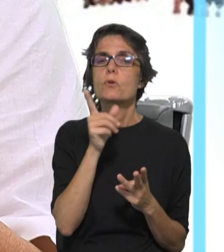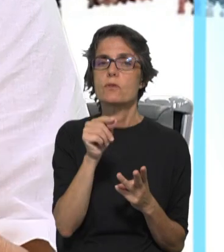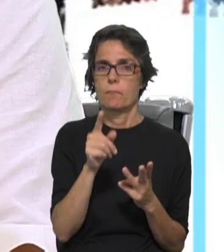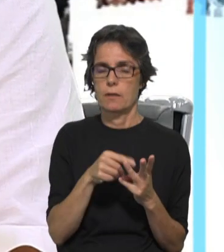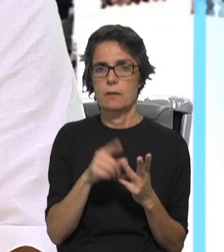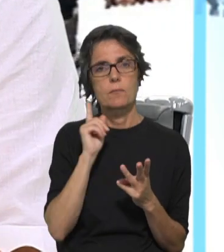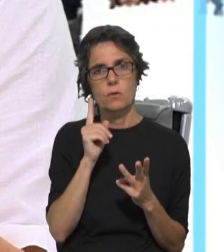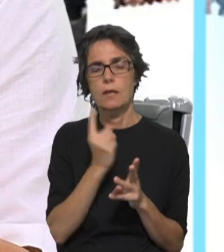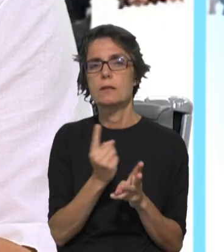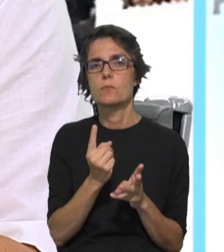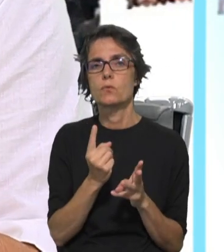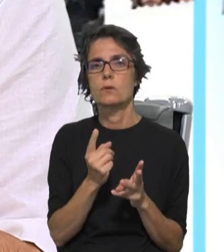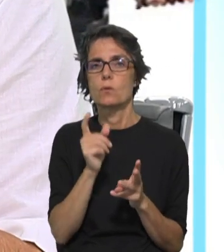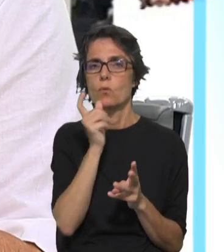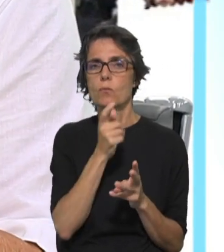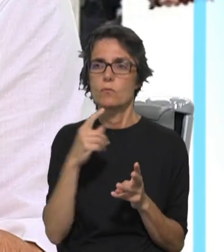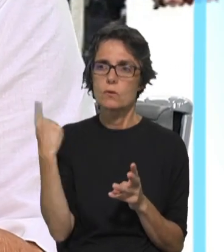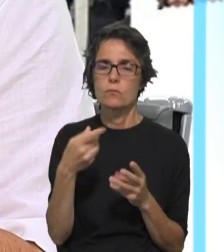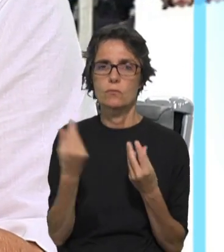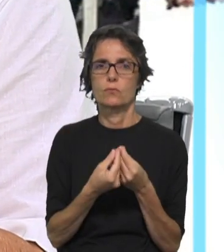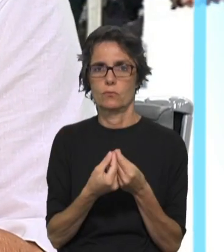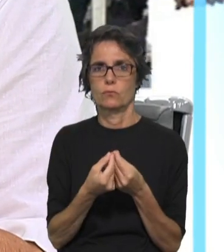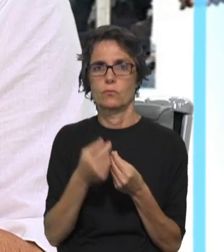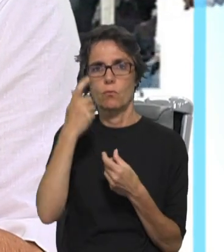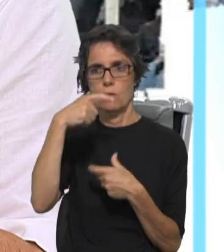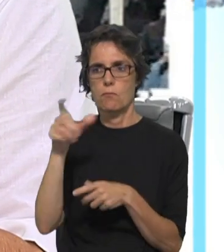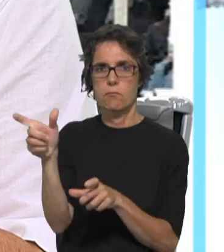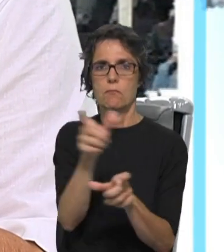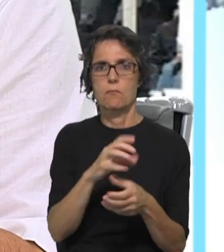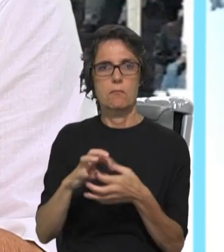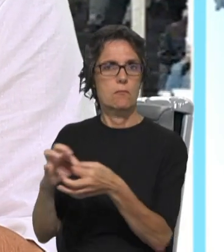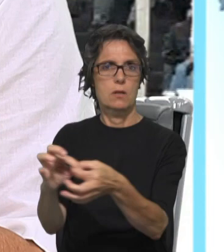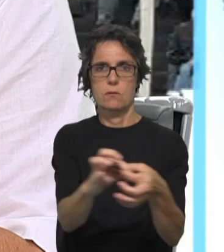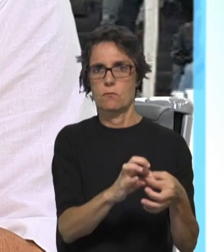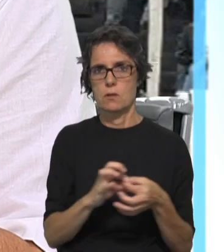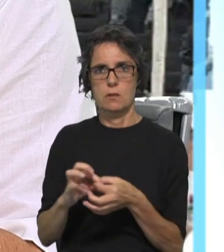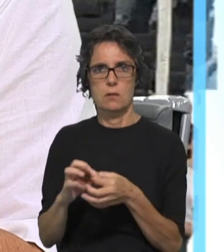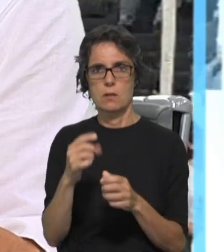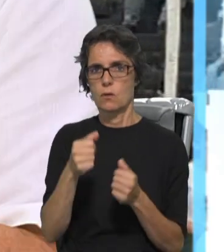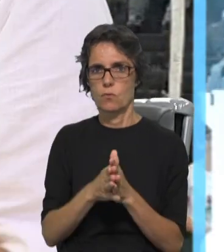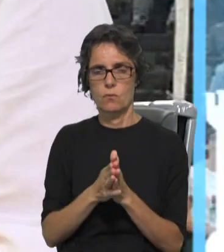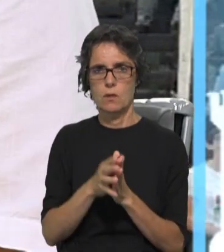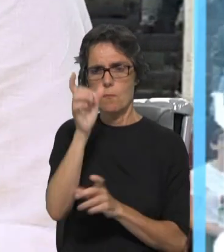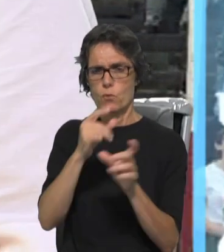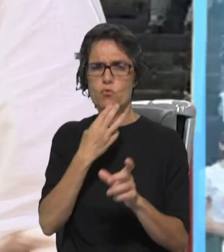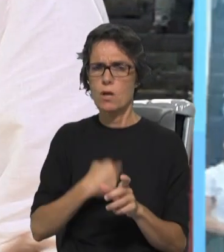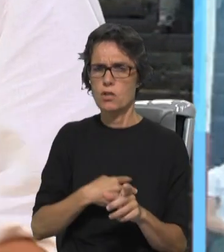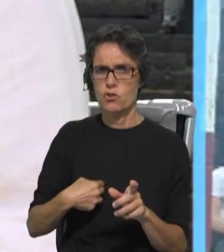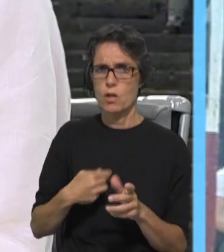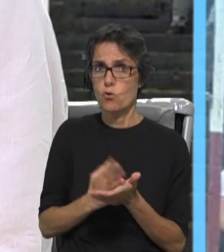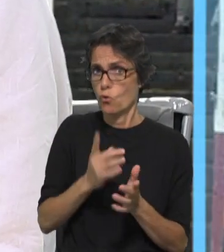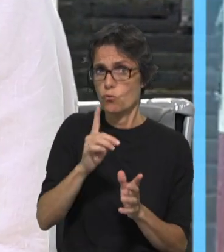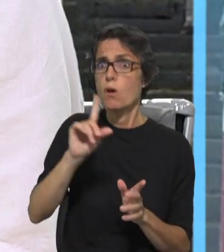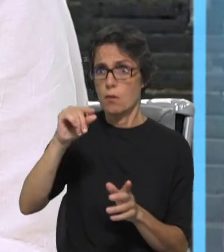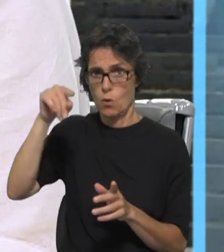compromisso em conjunto da humanidade enquanto tal, não só dos cristãos. Os cristãos assumem isto e